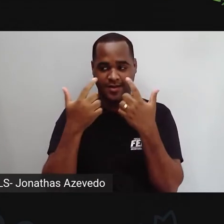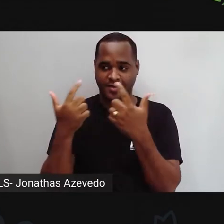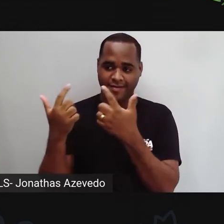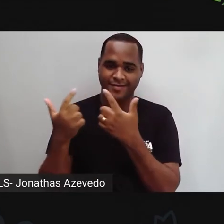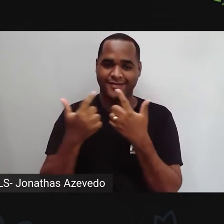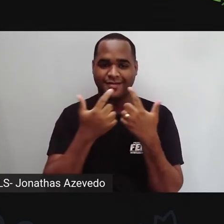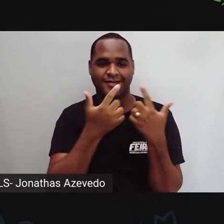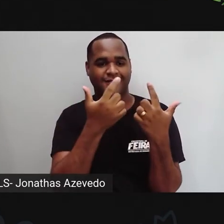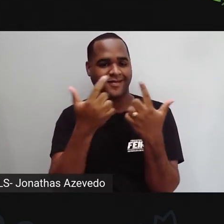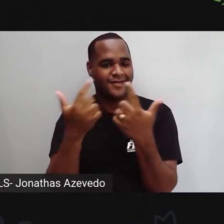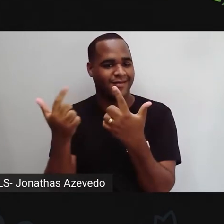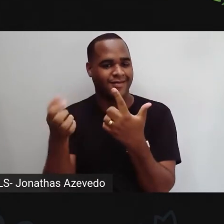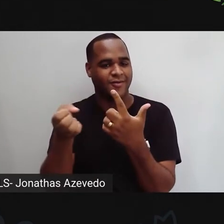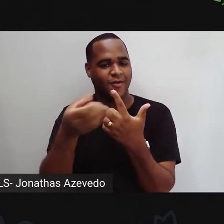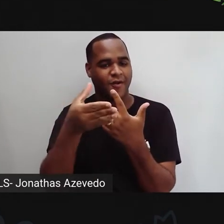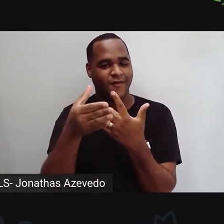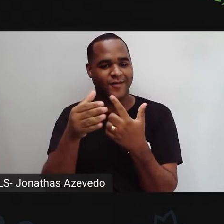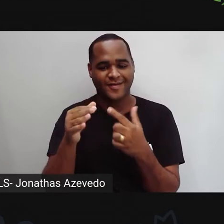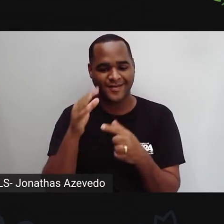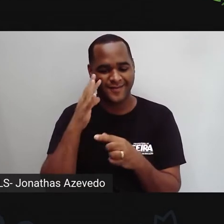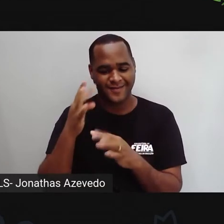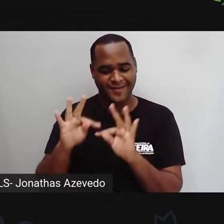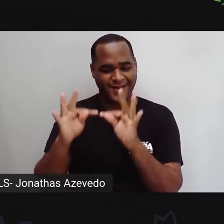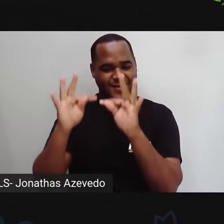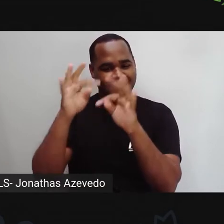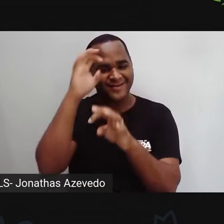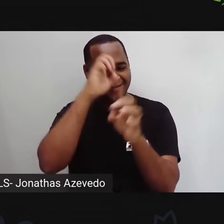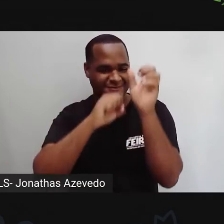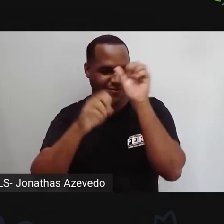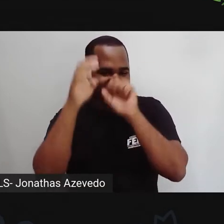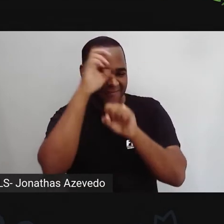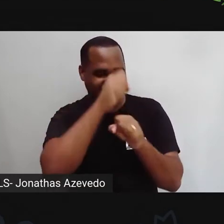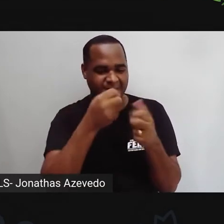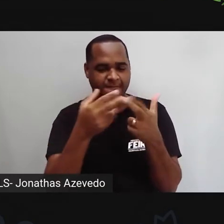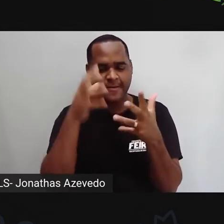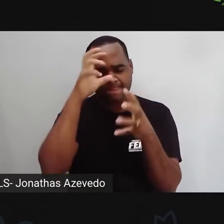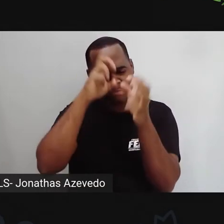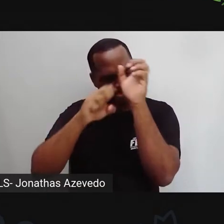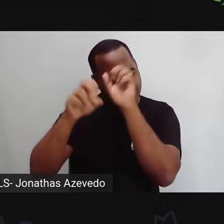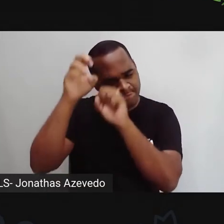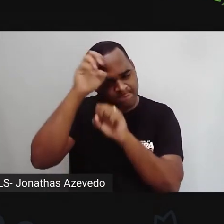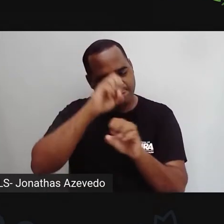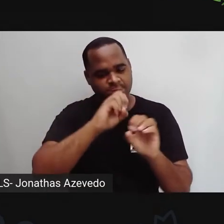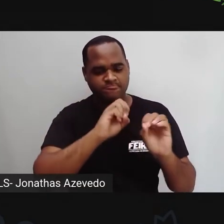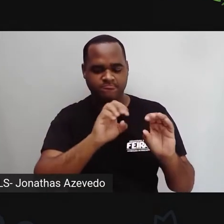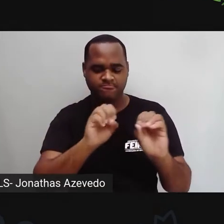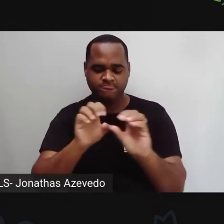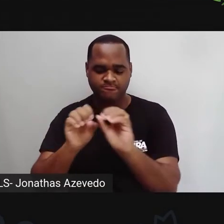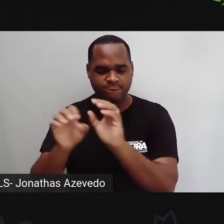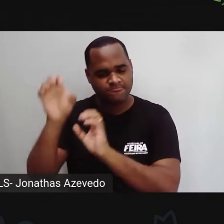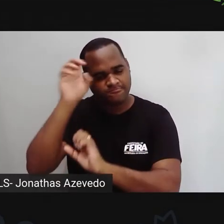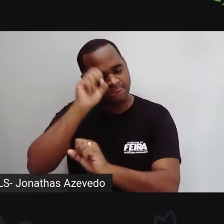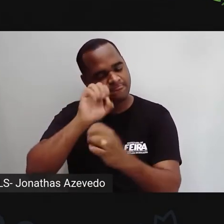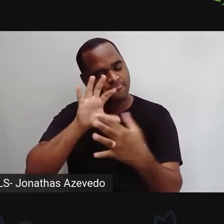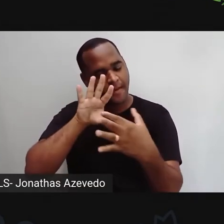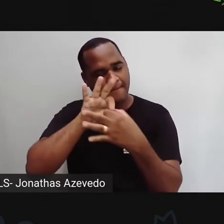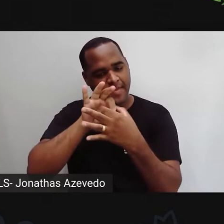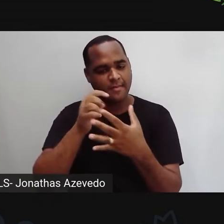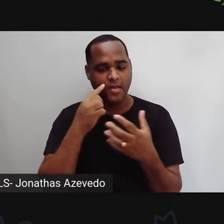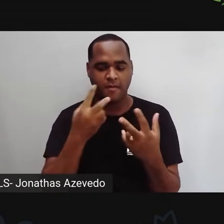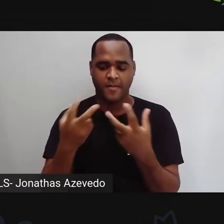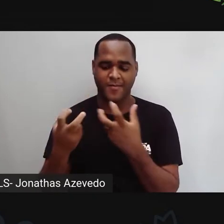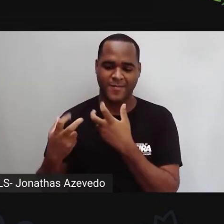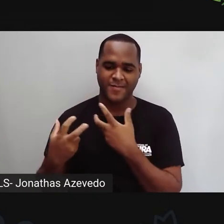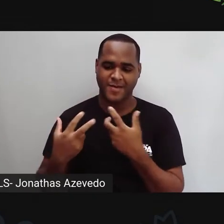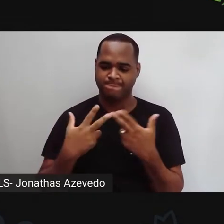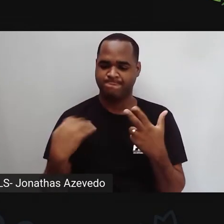com novas formas de estudar, de ensinar, de aprender, observando a importância dessa ação para a nossa vida.